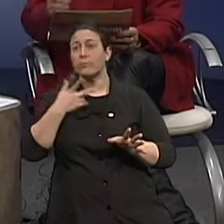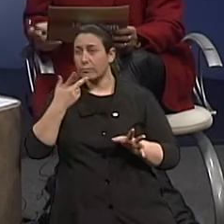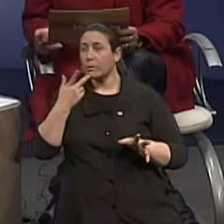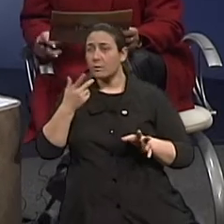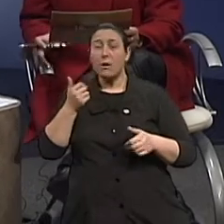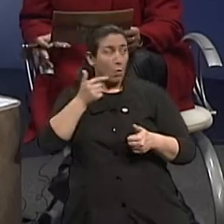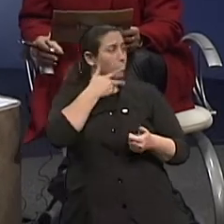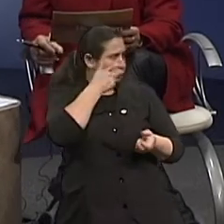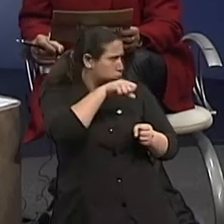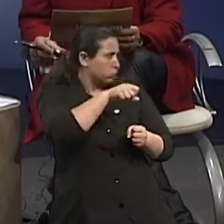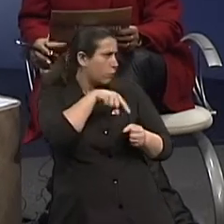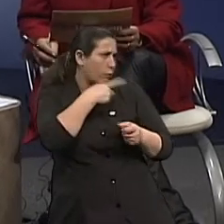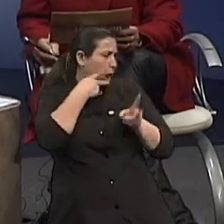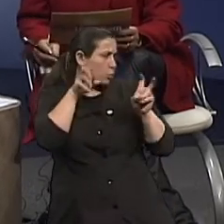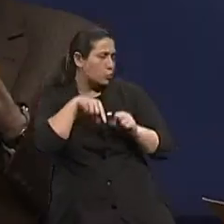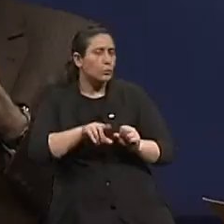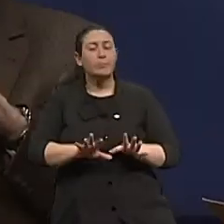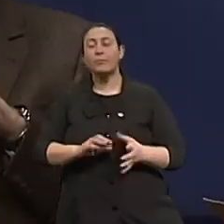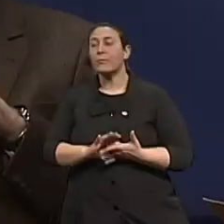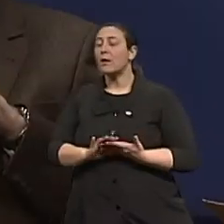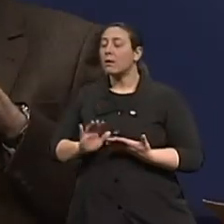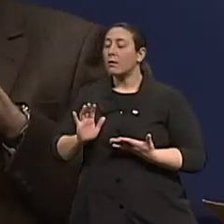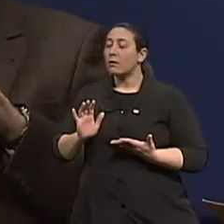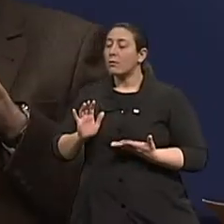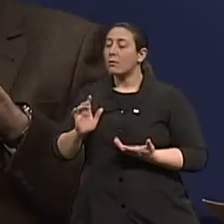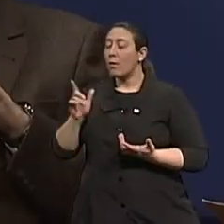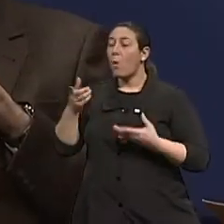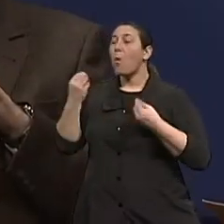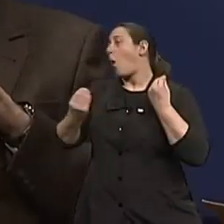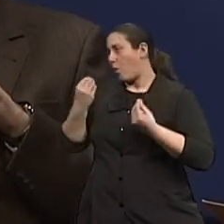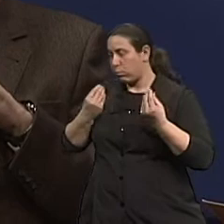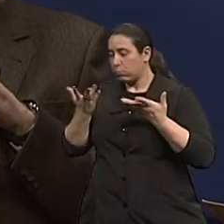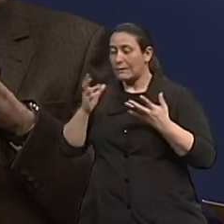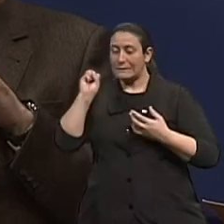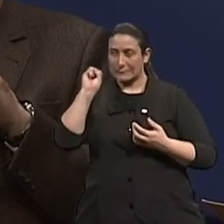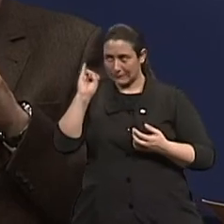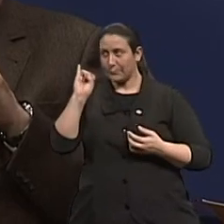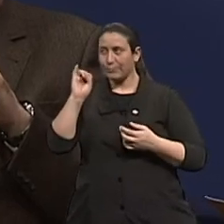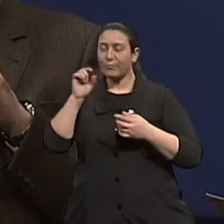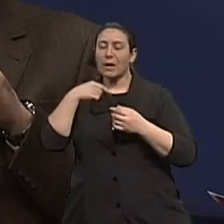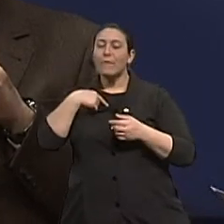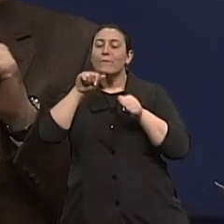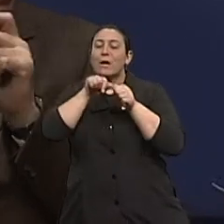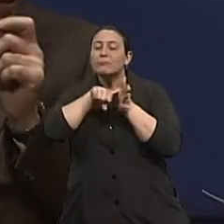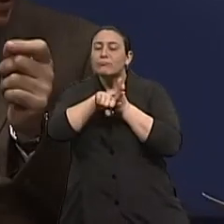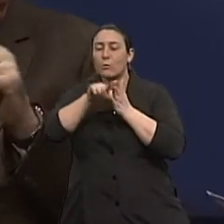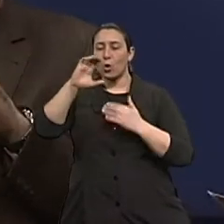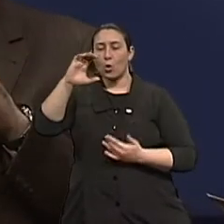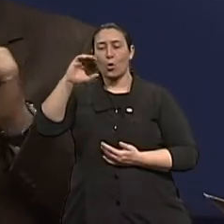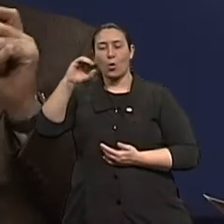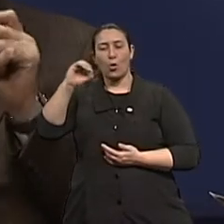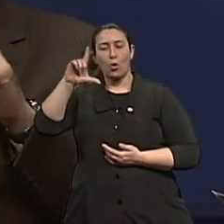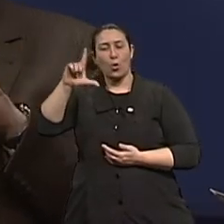falar sobre essa questão. Chegamos lá. Certo. Mas, então, quando é que se deve fazer a colonoscopia? Ah, isso também é uma